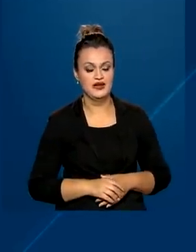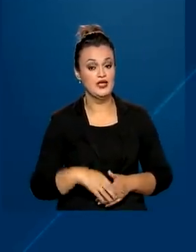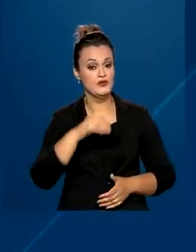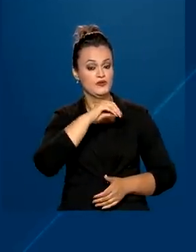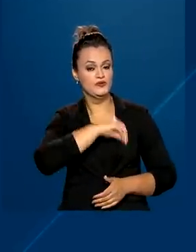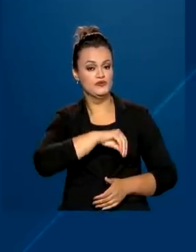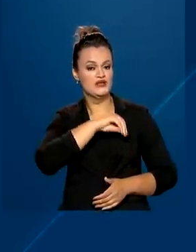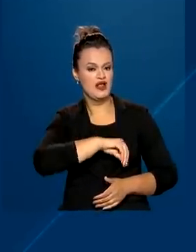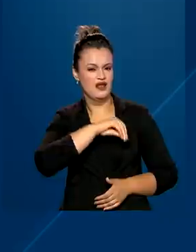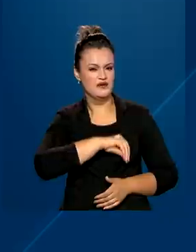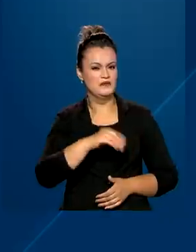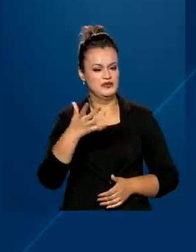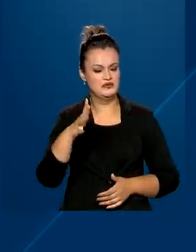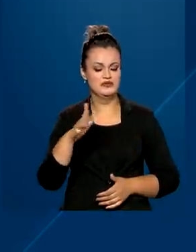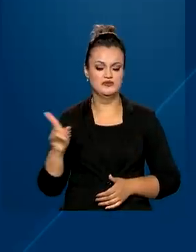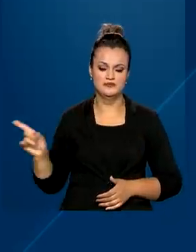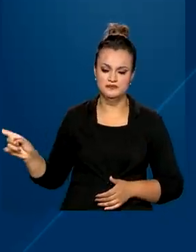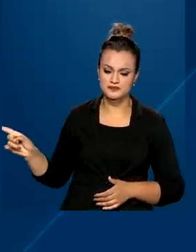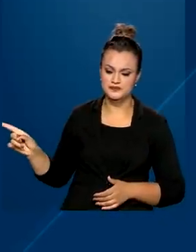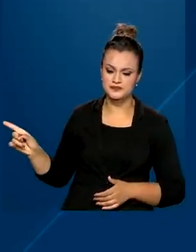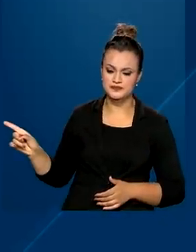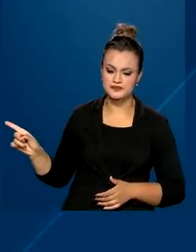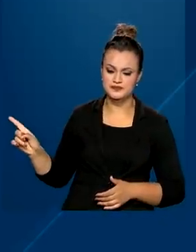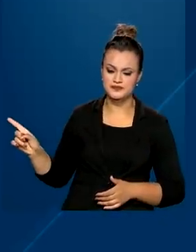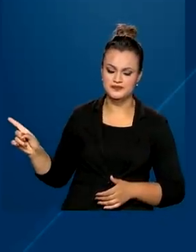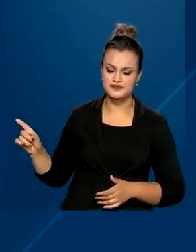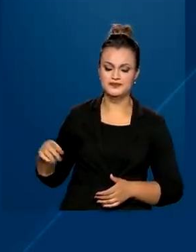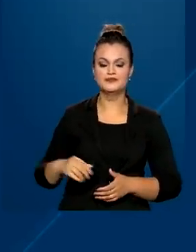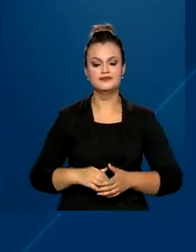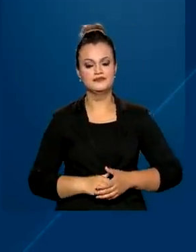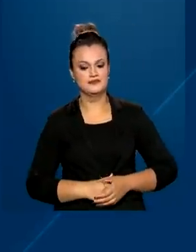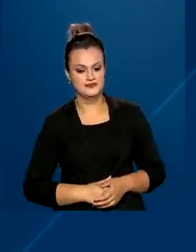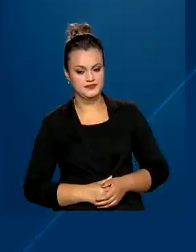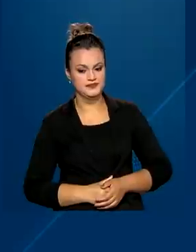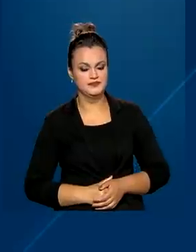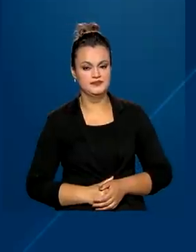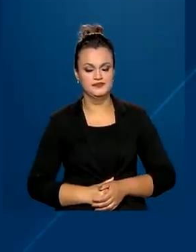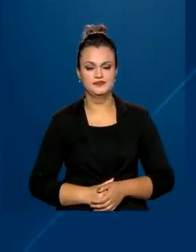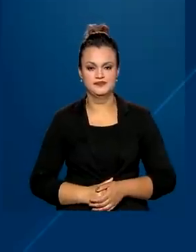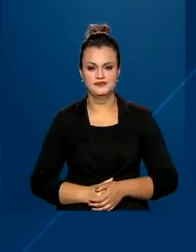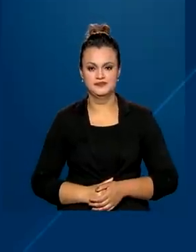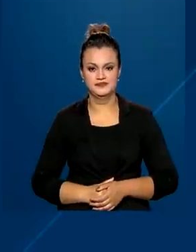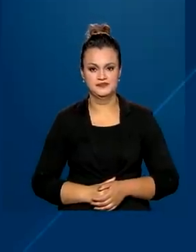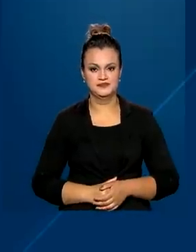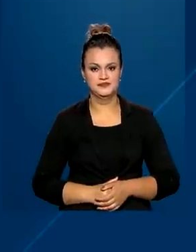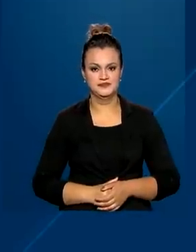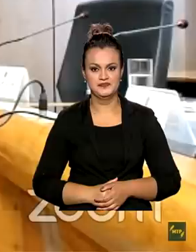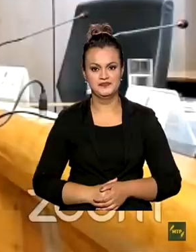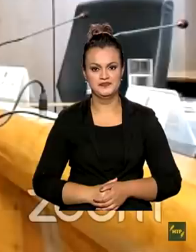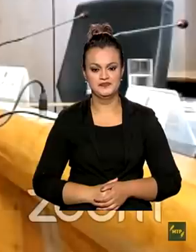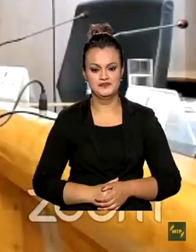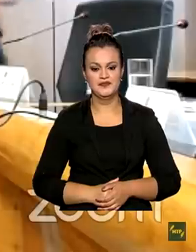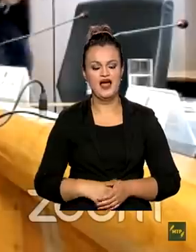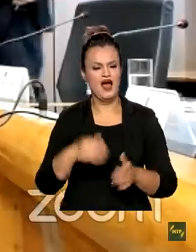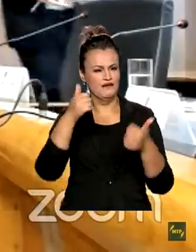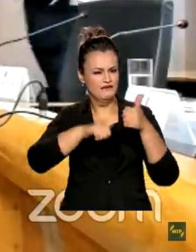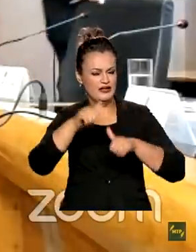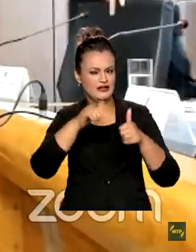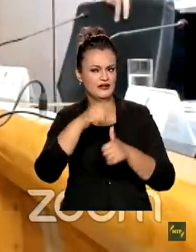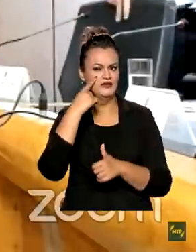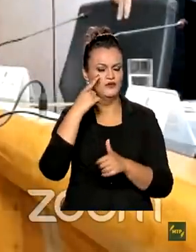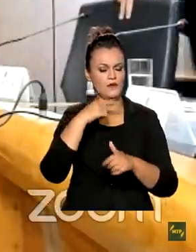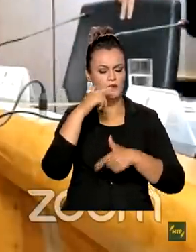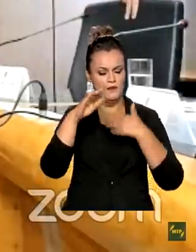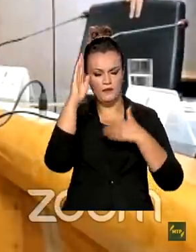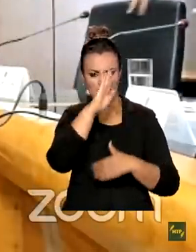salário médio de admissão no país foi de R$.872,07. Avaliando a recuperação do